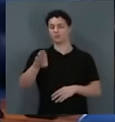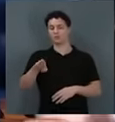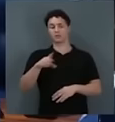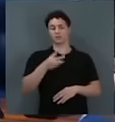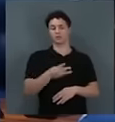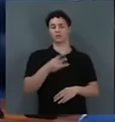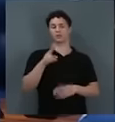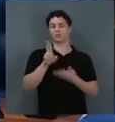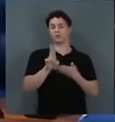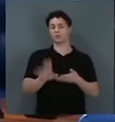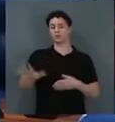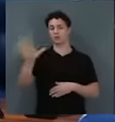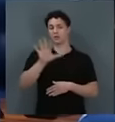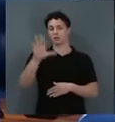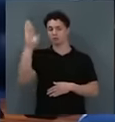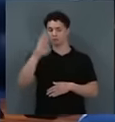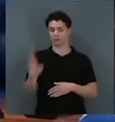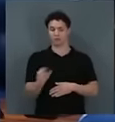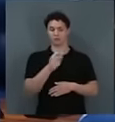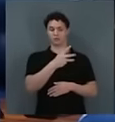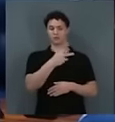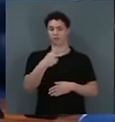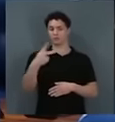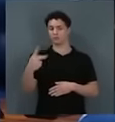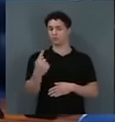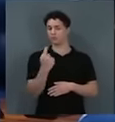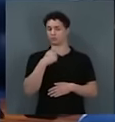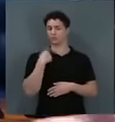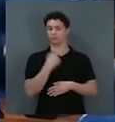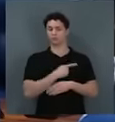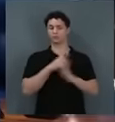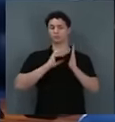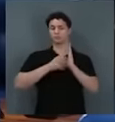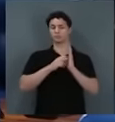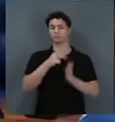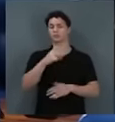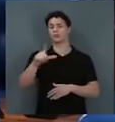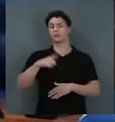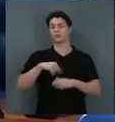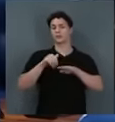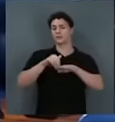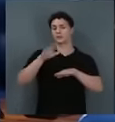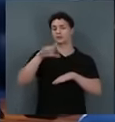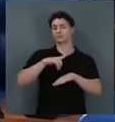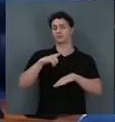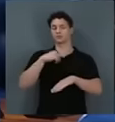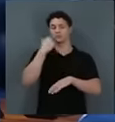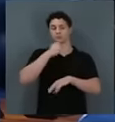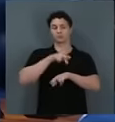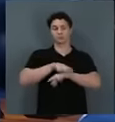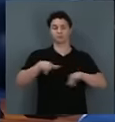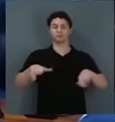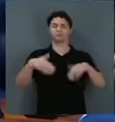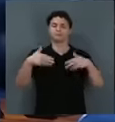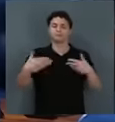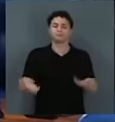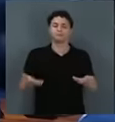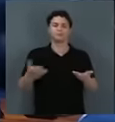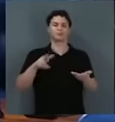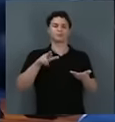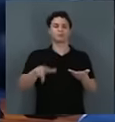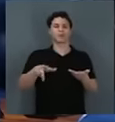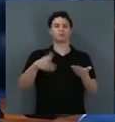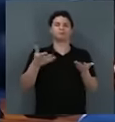Brasil, 3 do PP, 1 do nosso partido, próprio PL e mais alguns demais senadores? Gente, não é uma